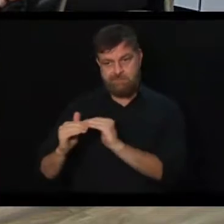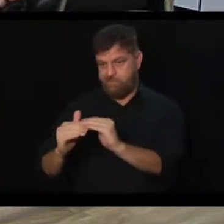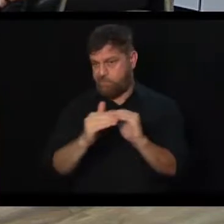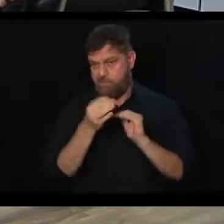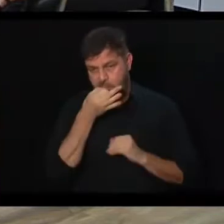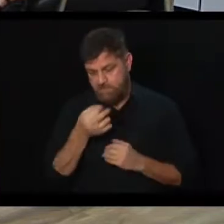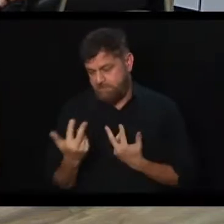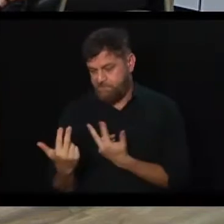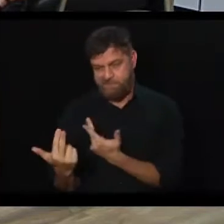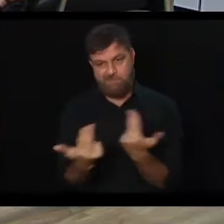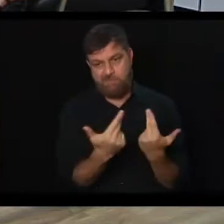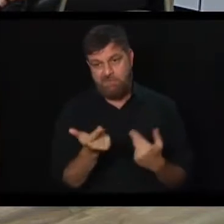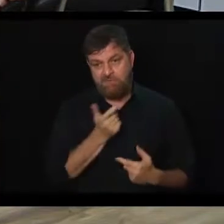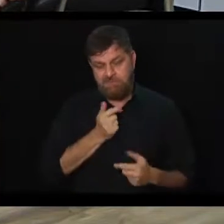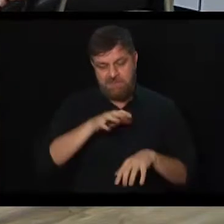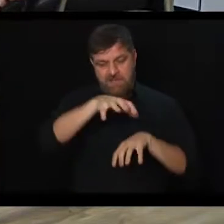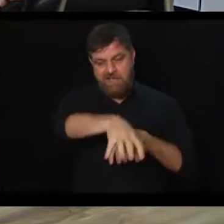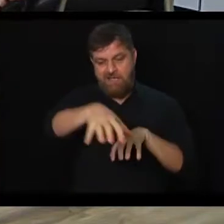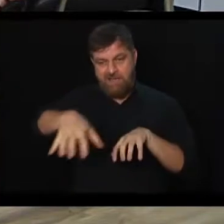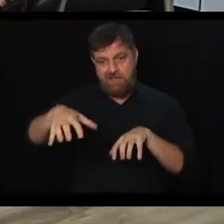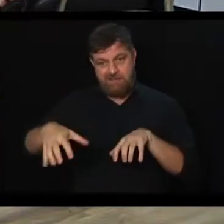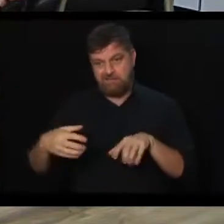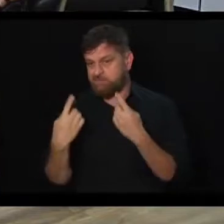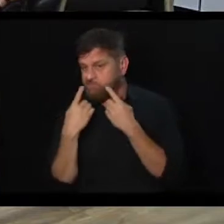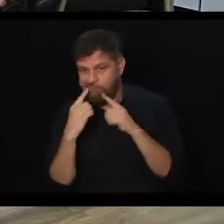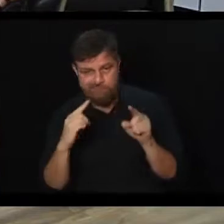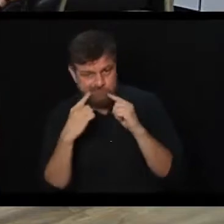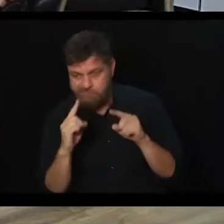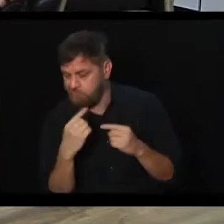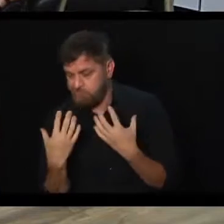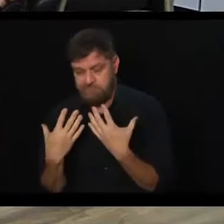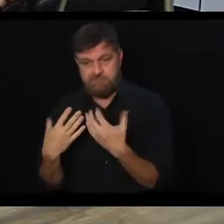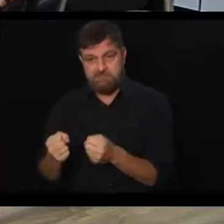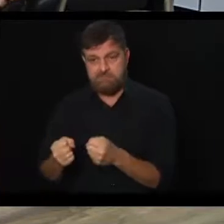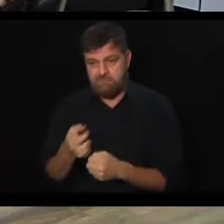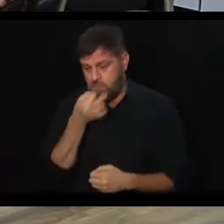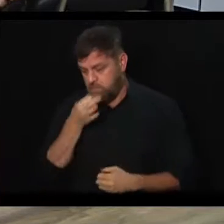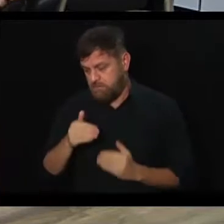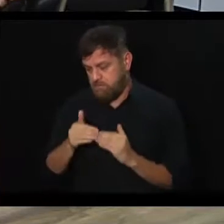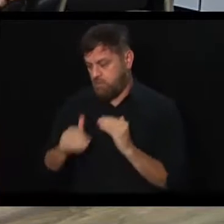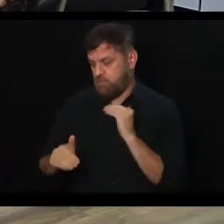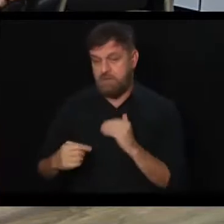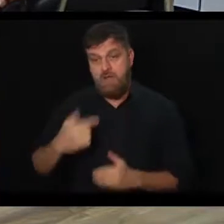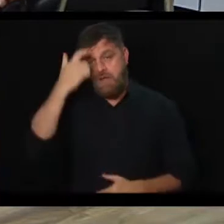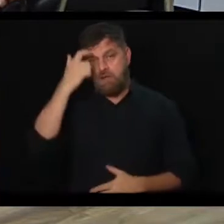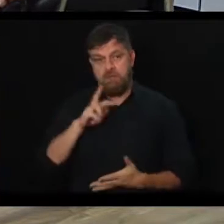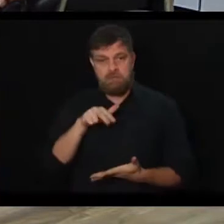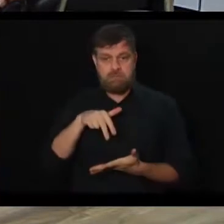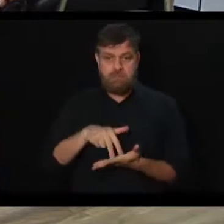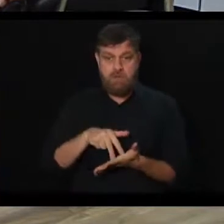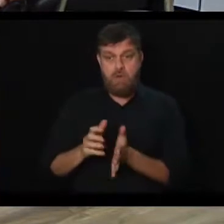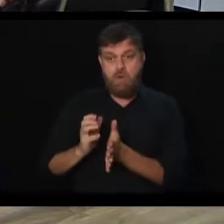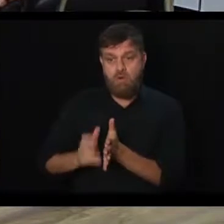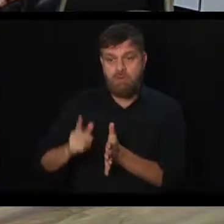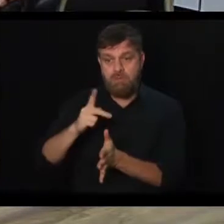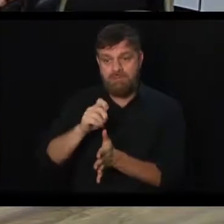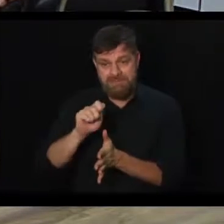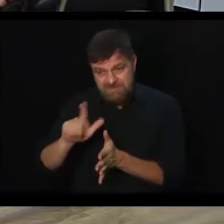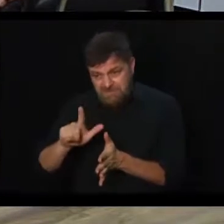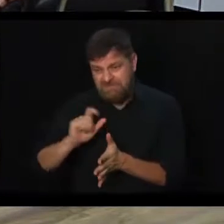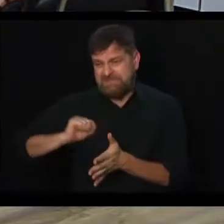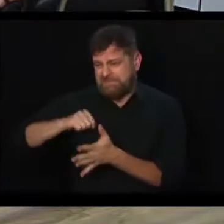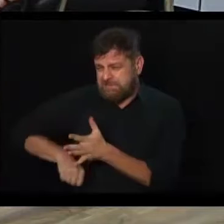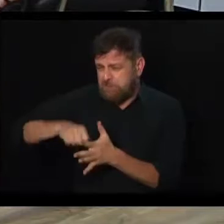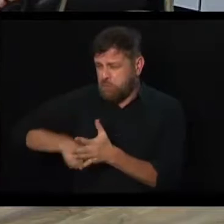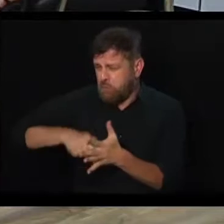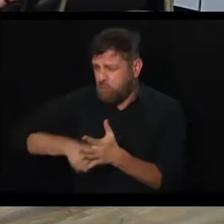Sim, vários setores que têm se colocado contra a reforma. Eu tenho me posicionado, o pessoal do meu partido fez uma batalha na